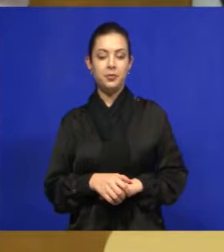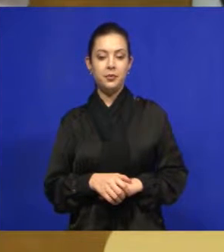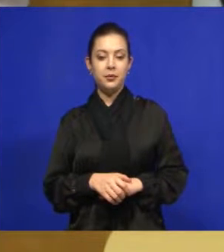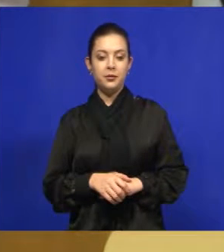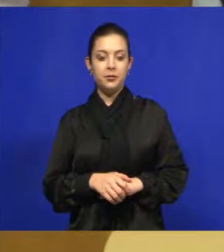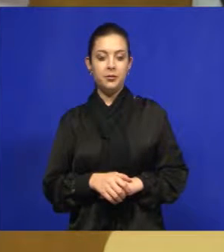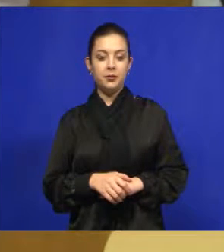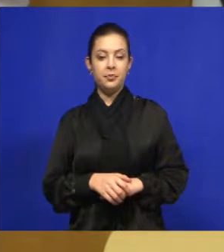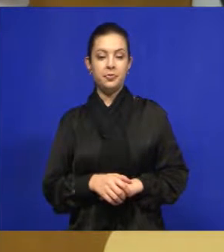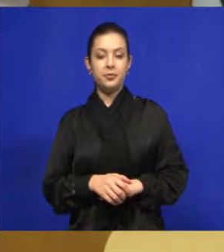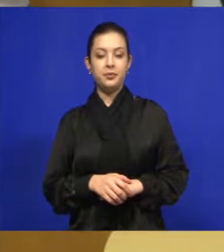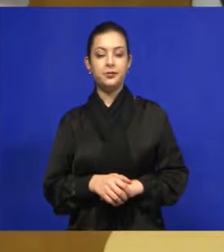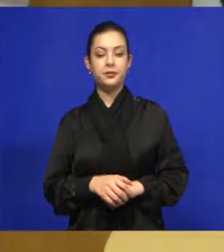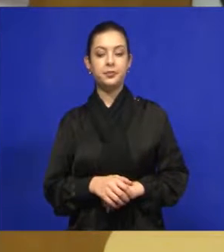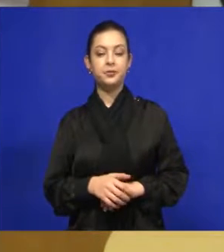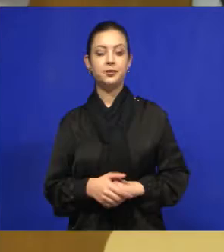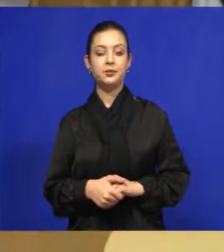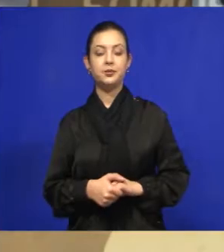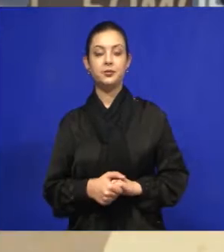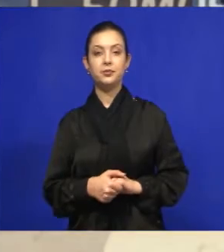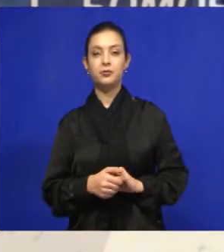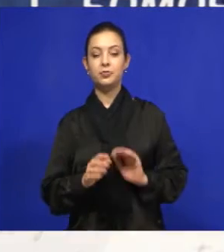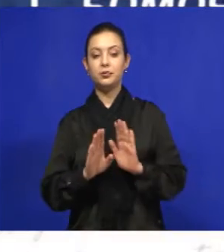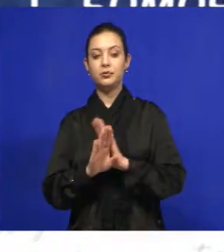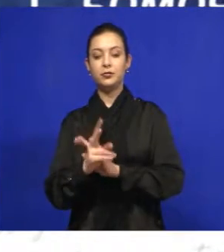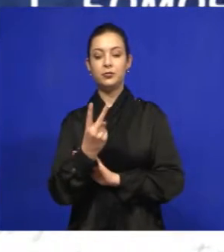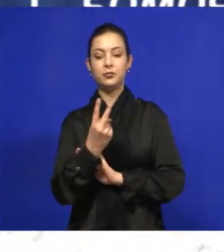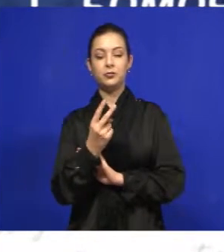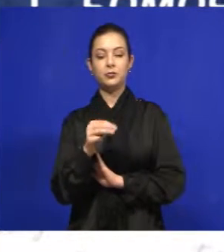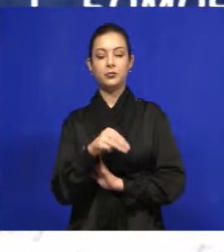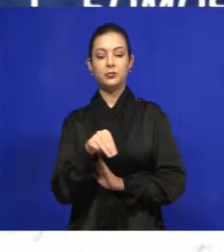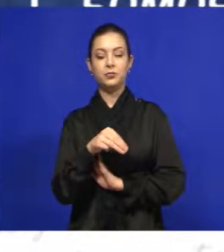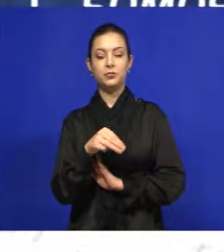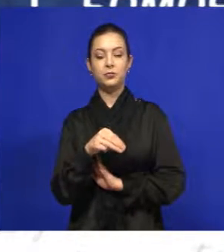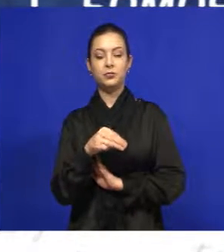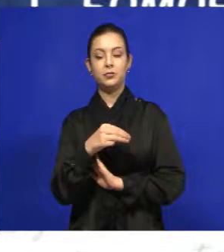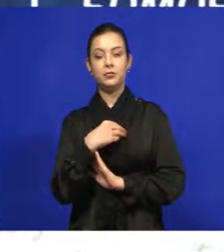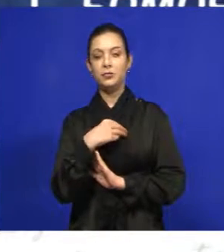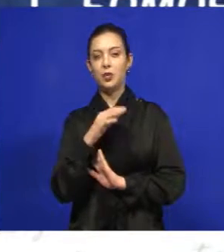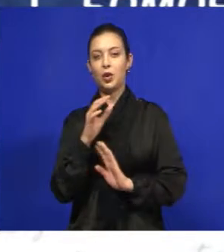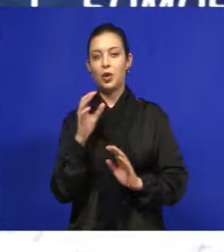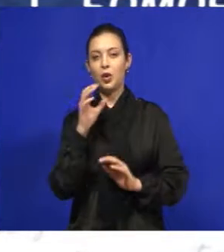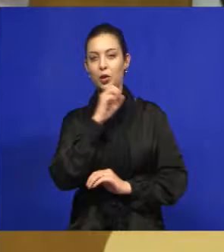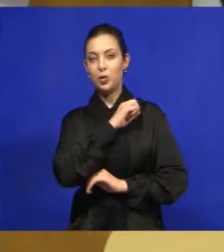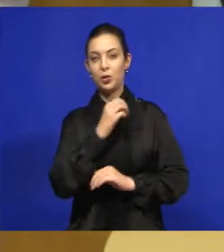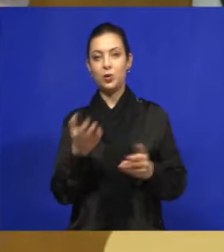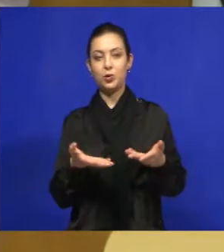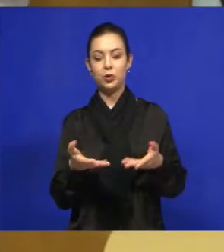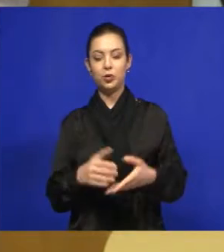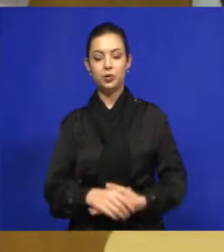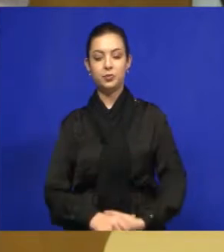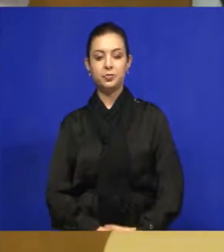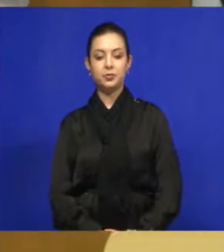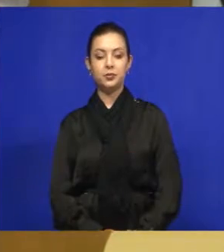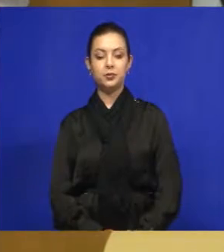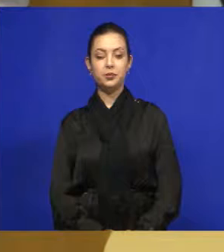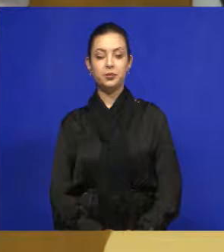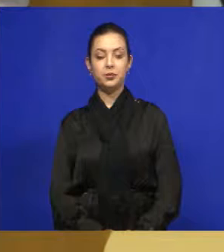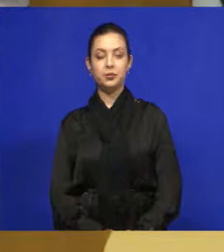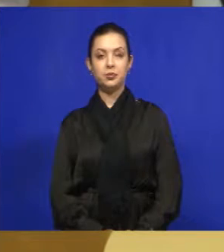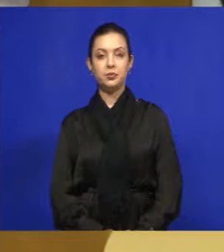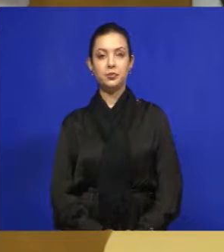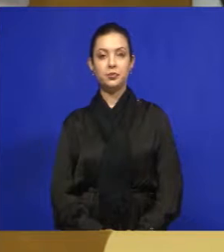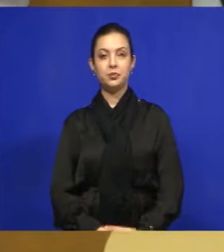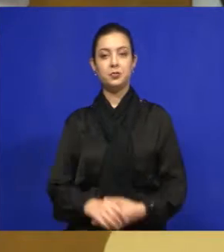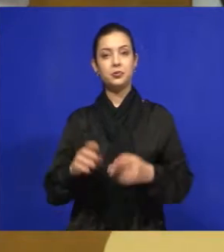Quero já, no primeiro momento... Pode tirar dois minutos aí, doutora Marcia? Vou falar bem pouquinho hoje. Eu estive